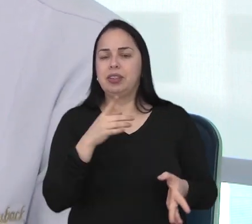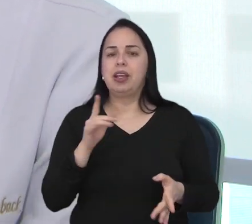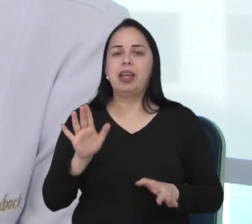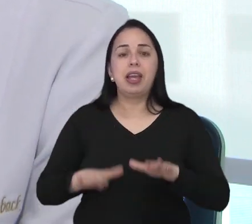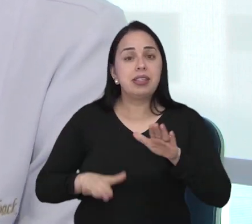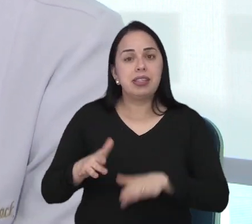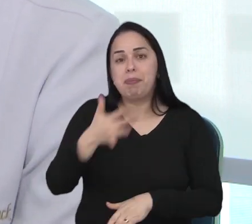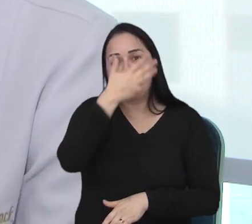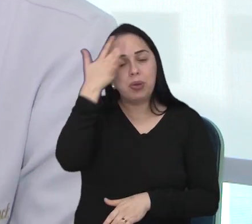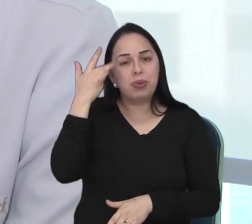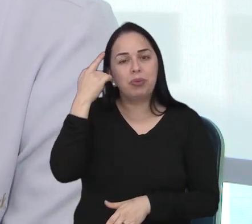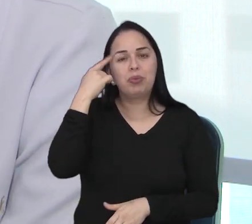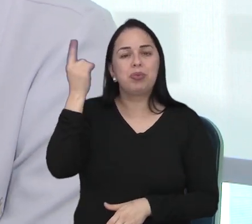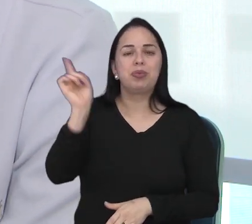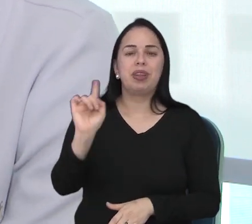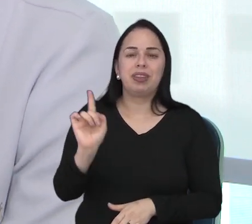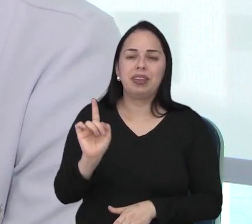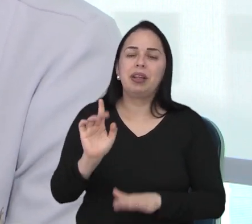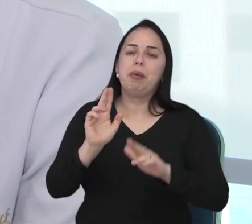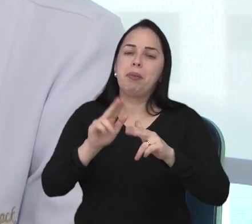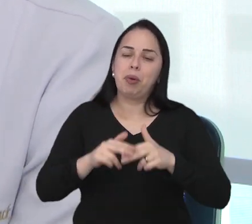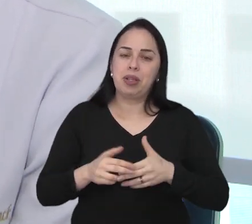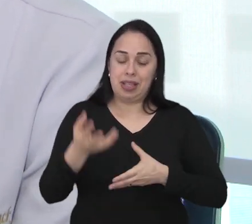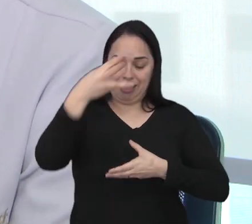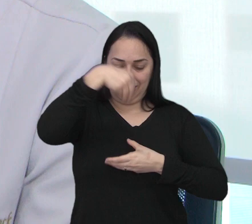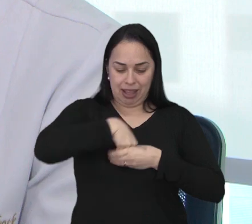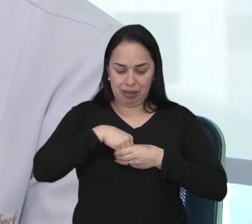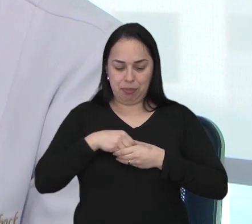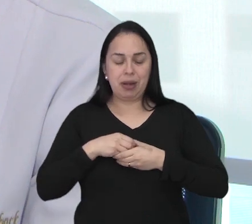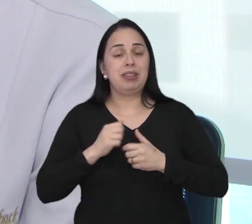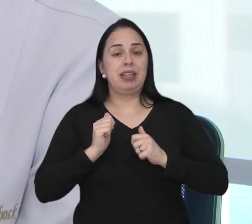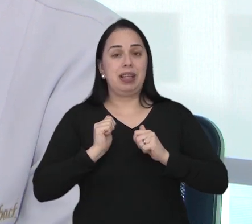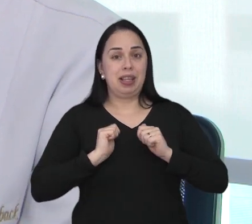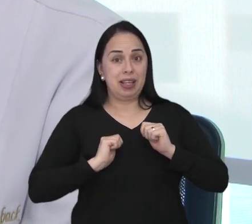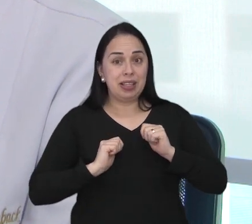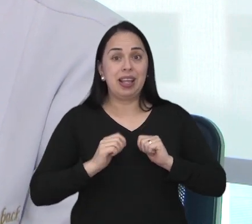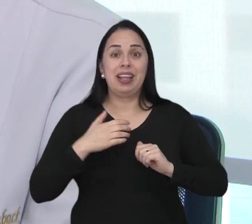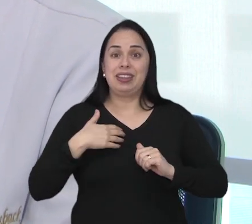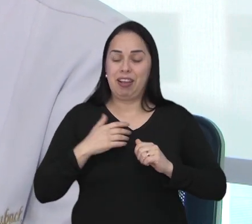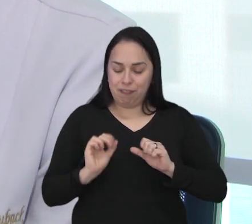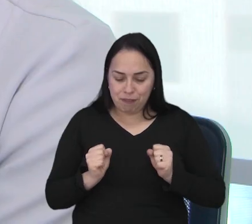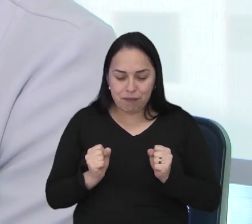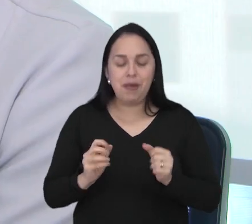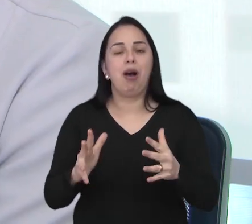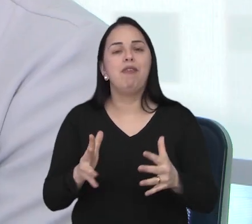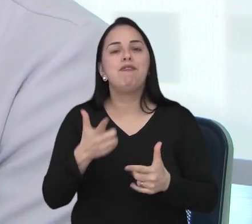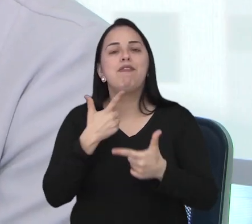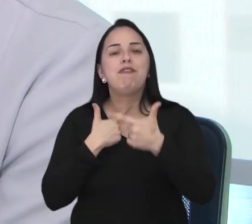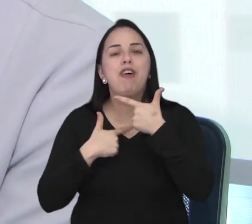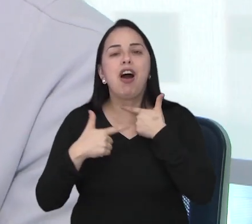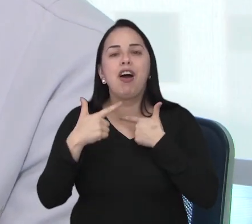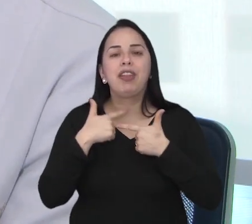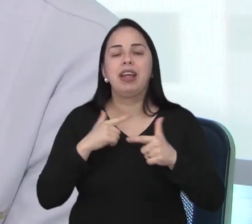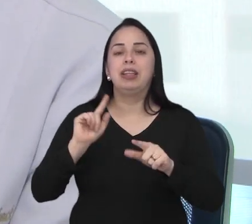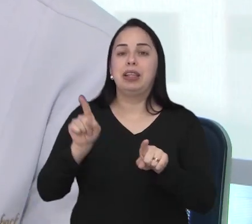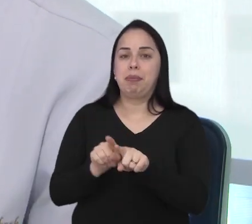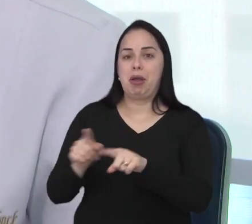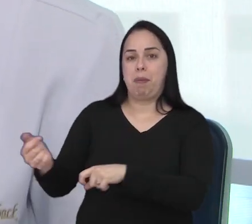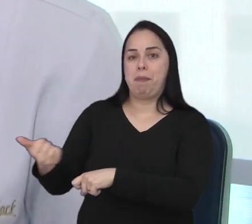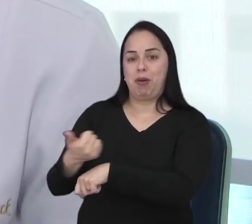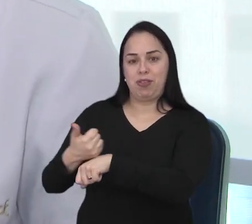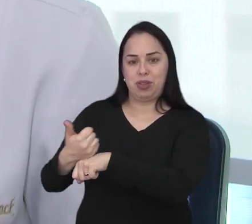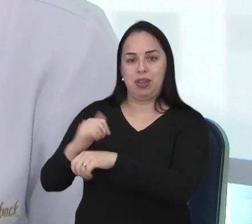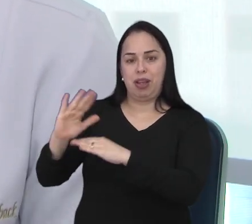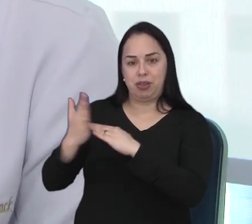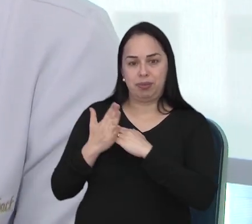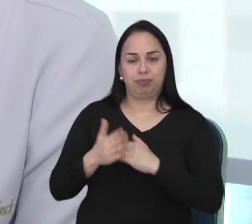sabe o porquê que está ali querendo emagrecer. Então essa motivação interna é muito importante, além de ter a motivação externa do